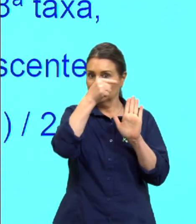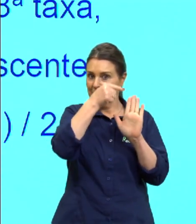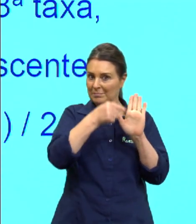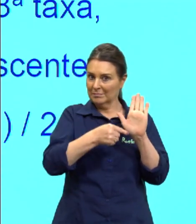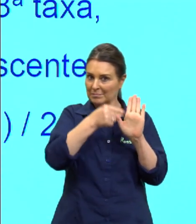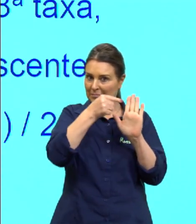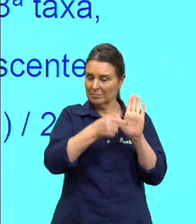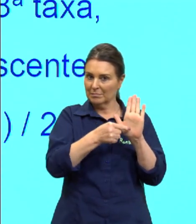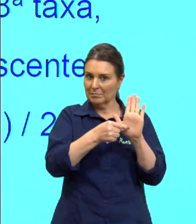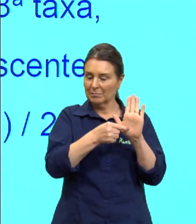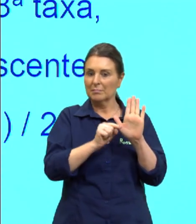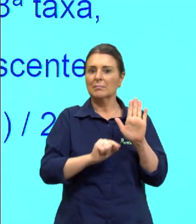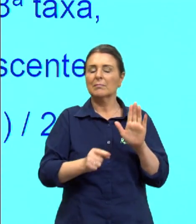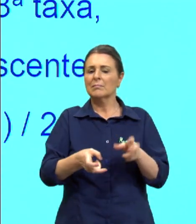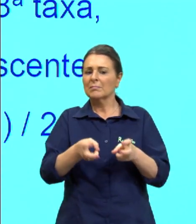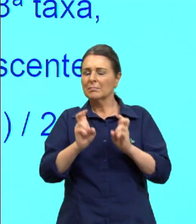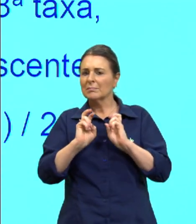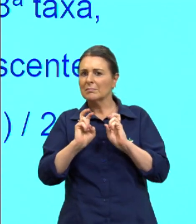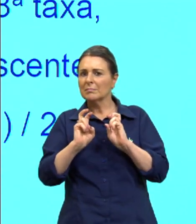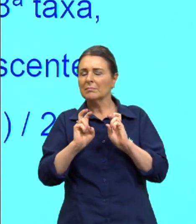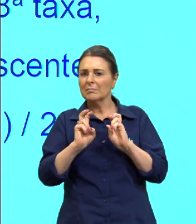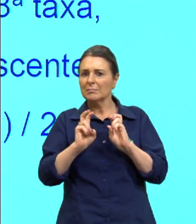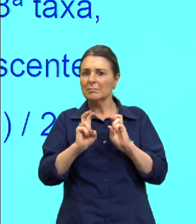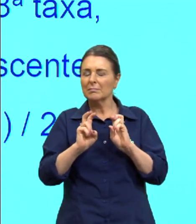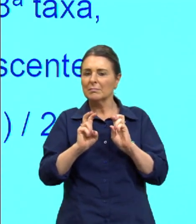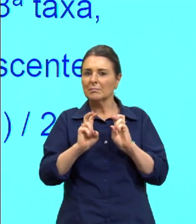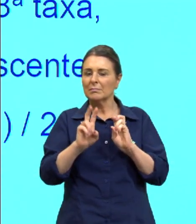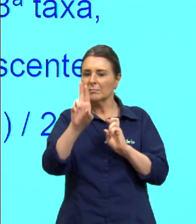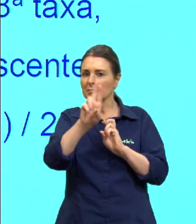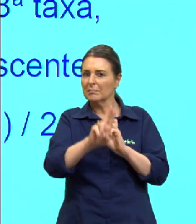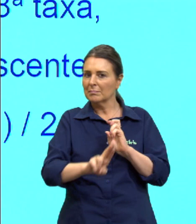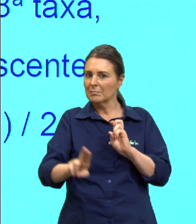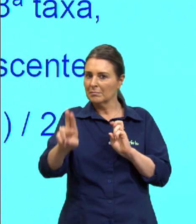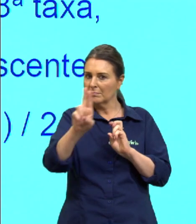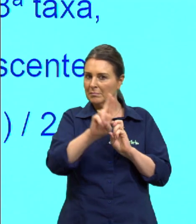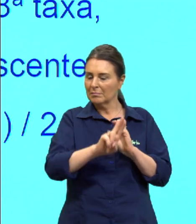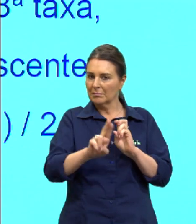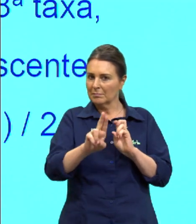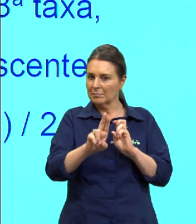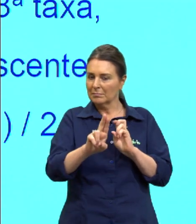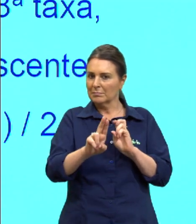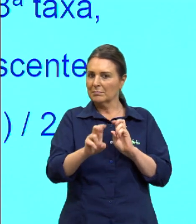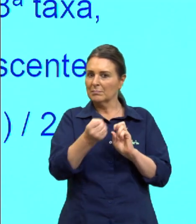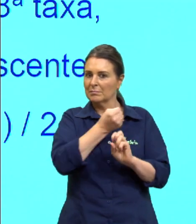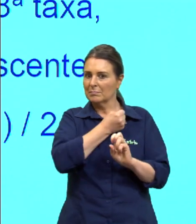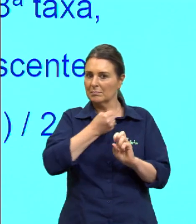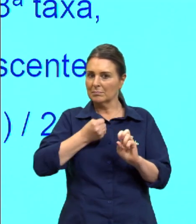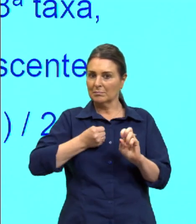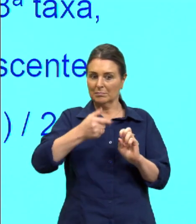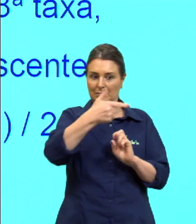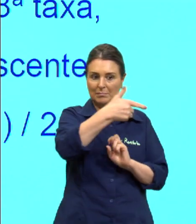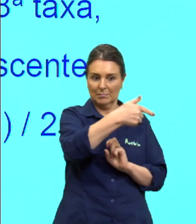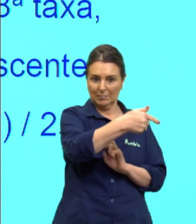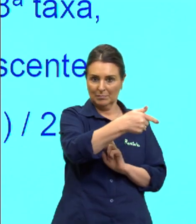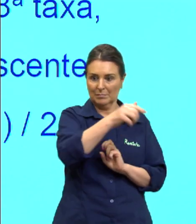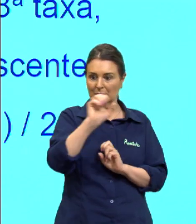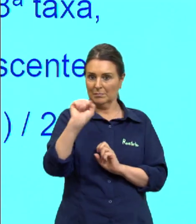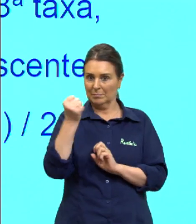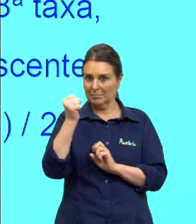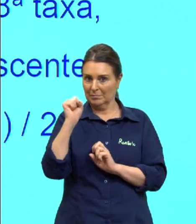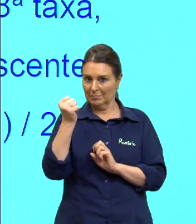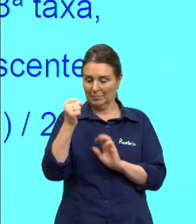eu já vou lá e percebo que eu vou pegar os termos que estão na sétima e na oitava posição,